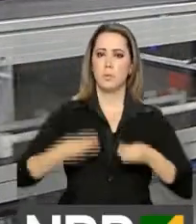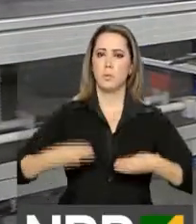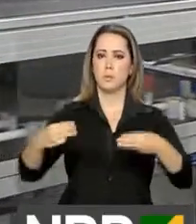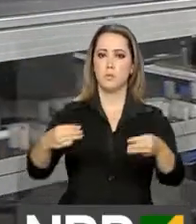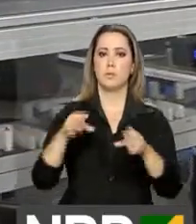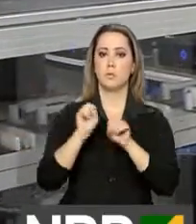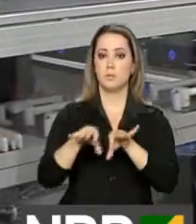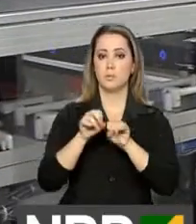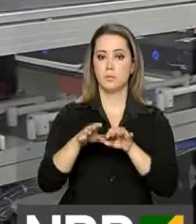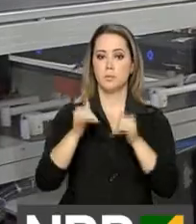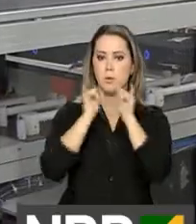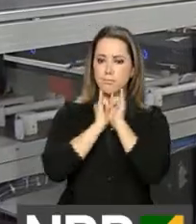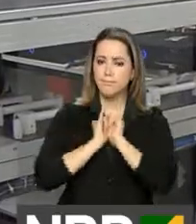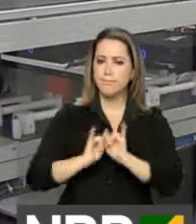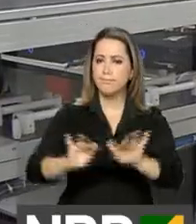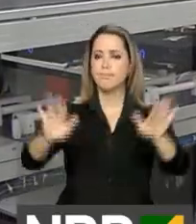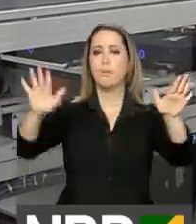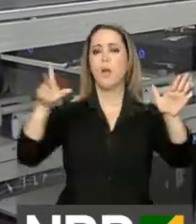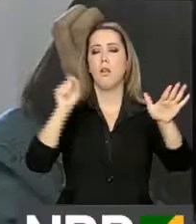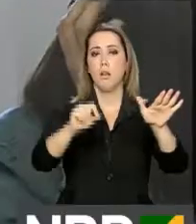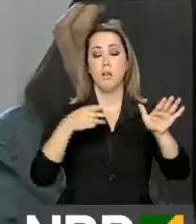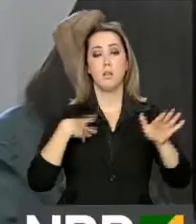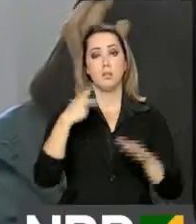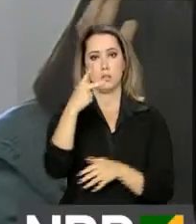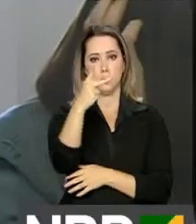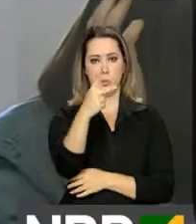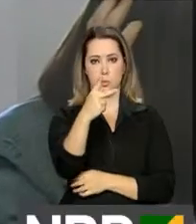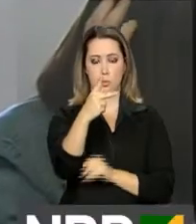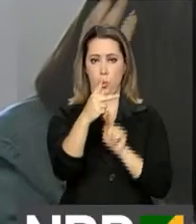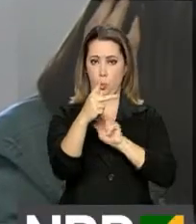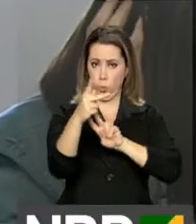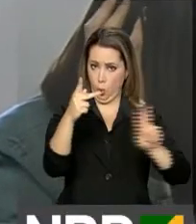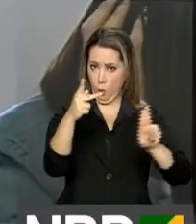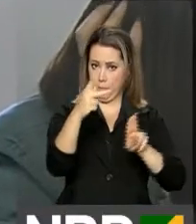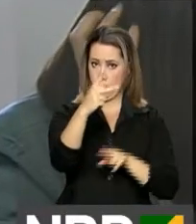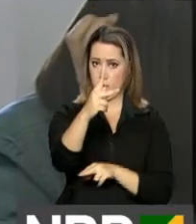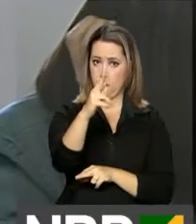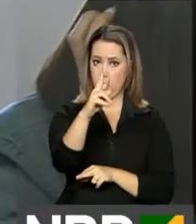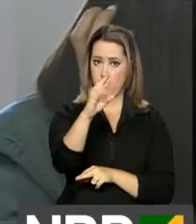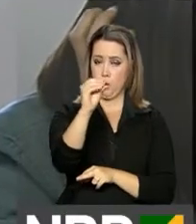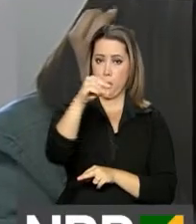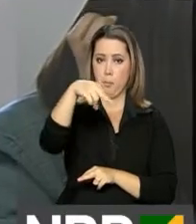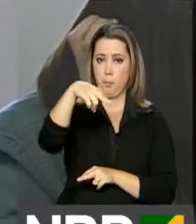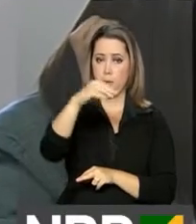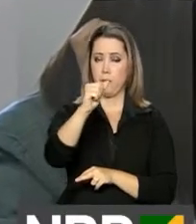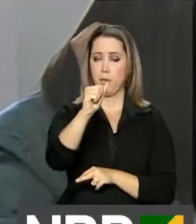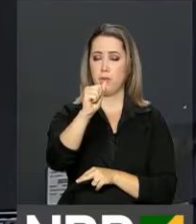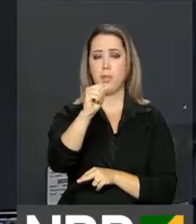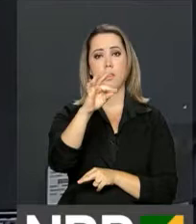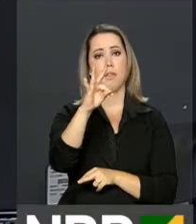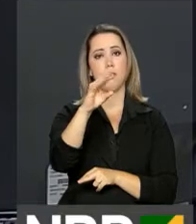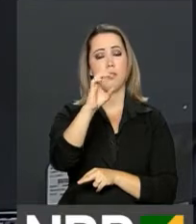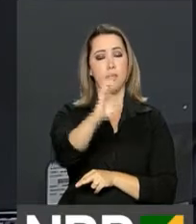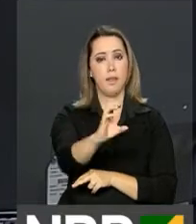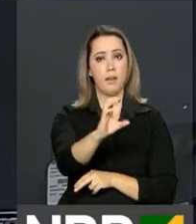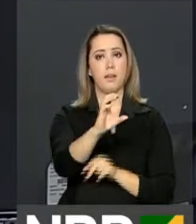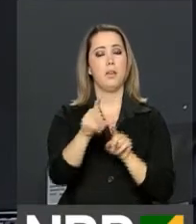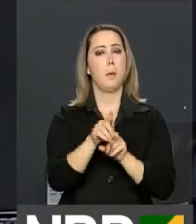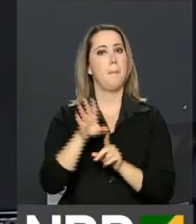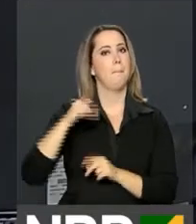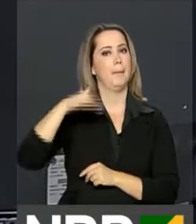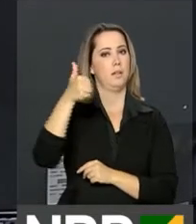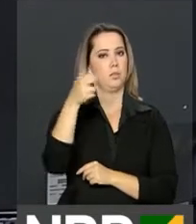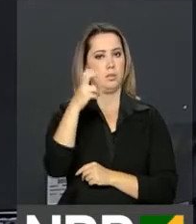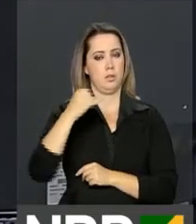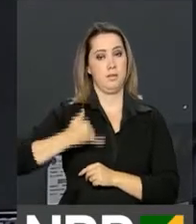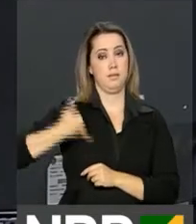Educação lançou o Pronatec Voluntário, uma forma de ampliar essa oferta. Direcionado a maiores de 15